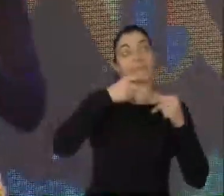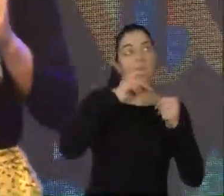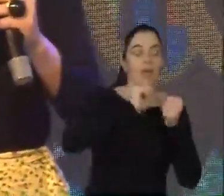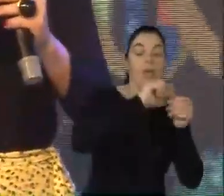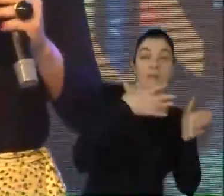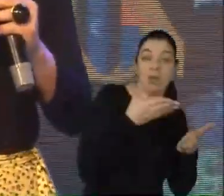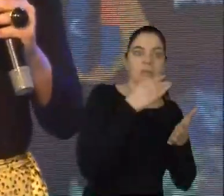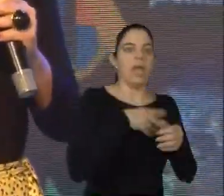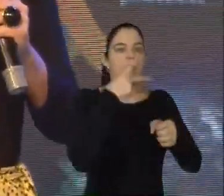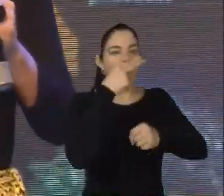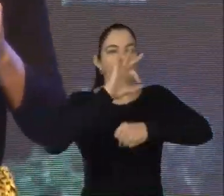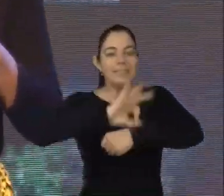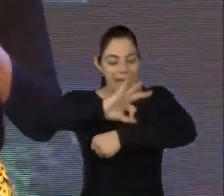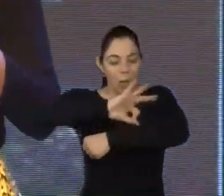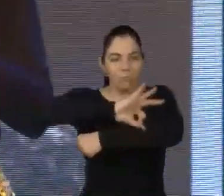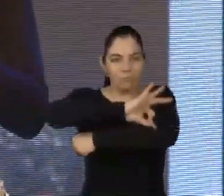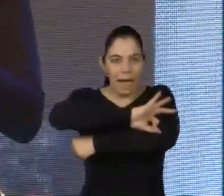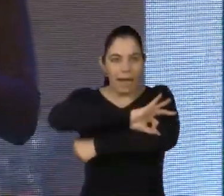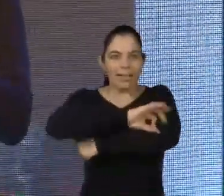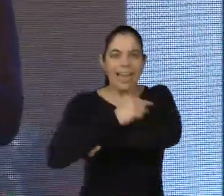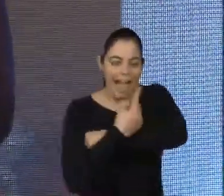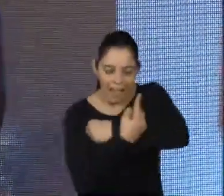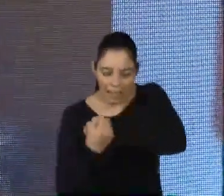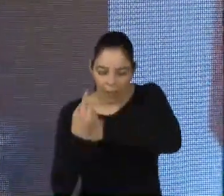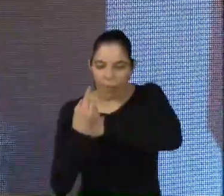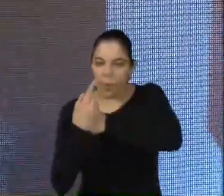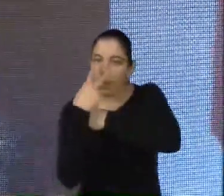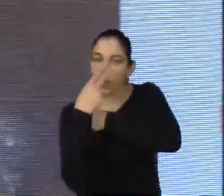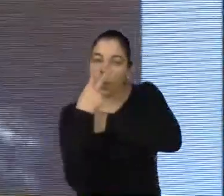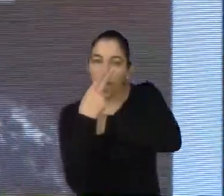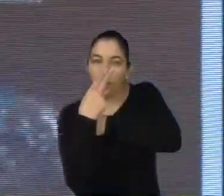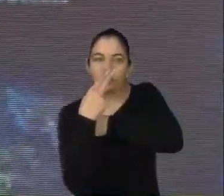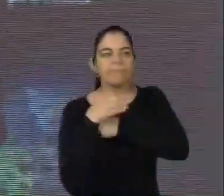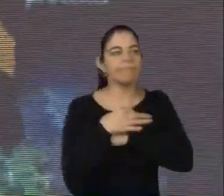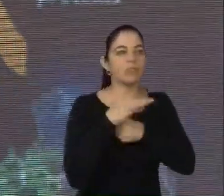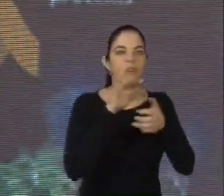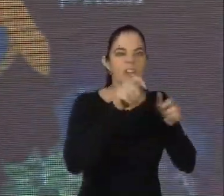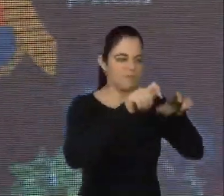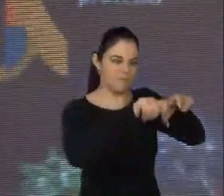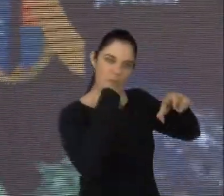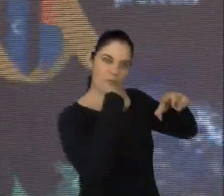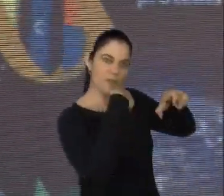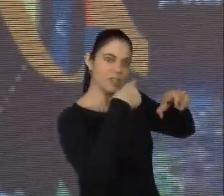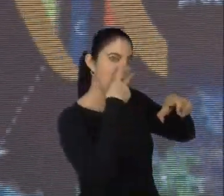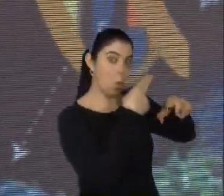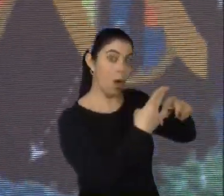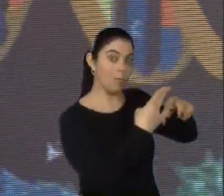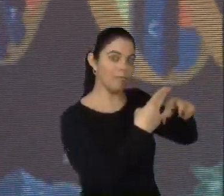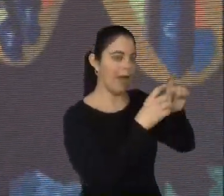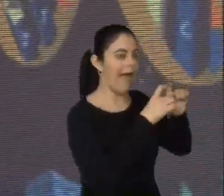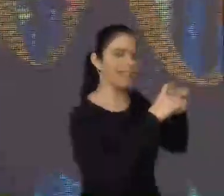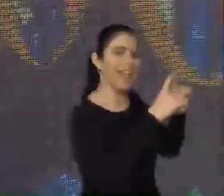é como se cada célula do nosso corpo fosse um pacote de fósforos. Os nossos cromossomas são as